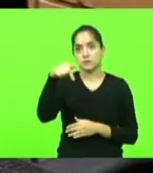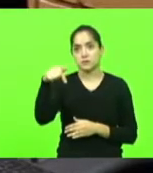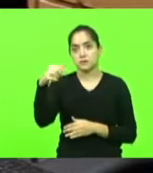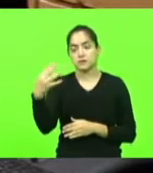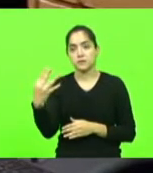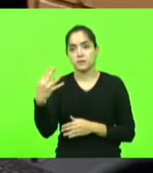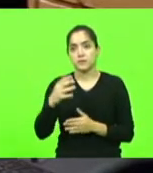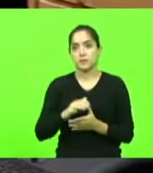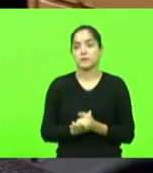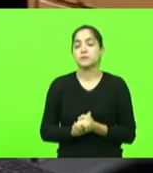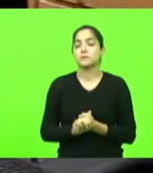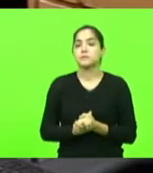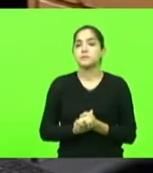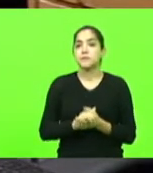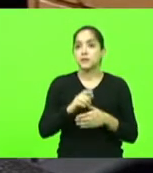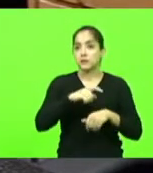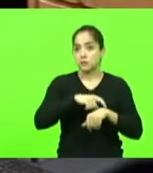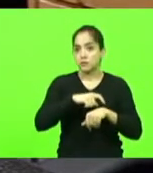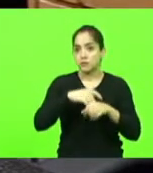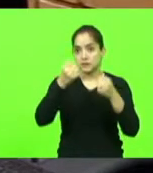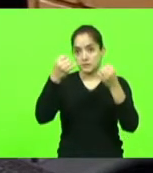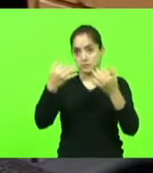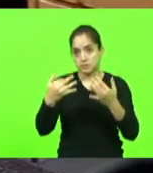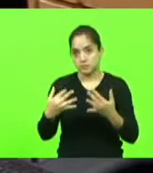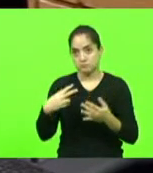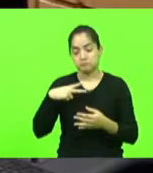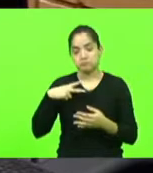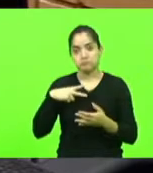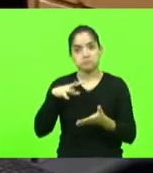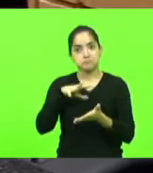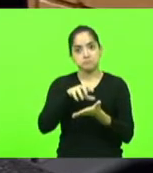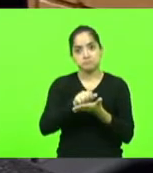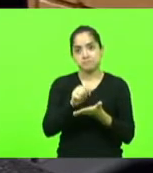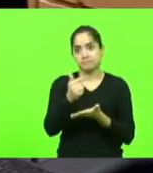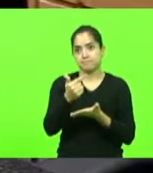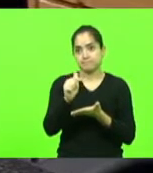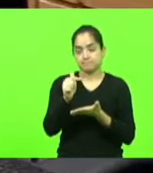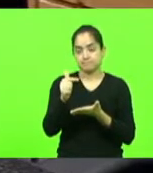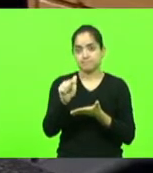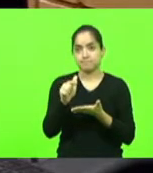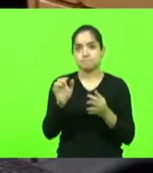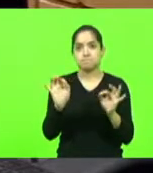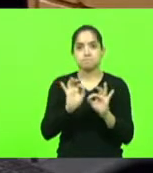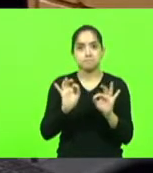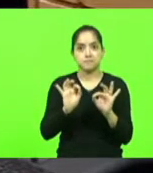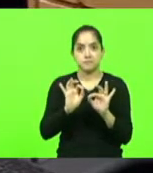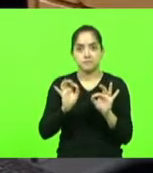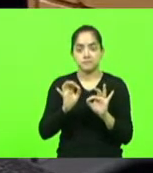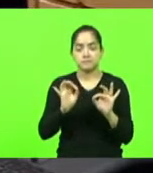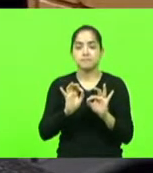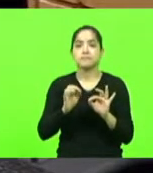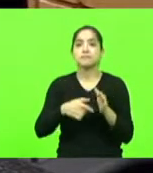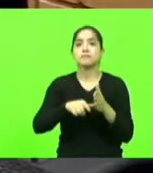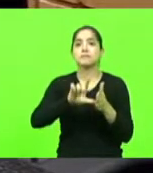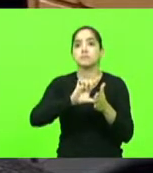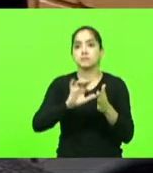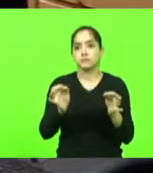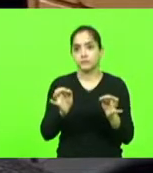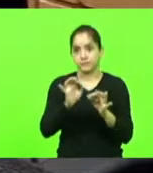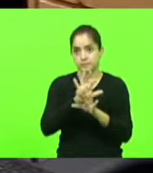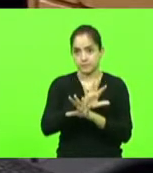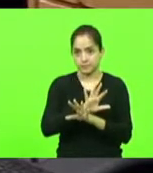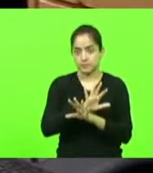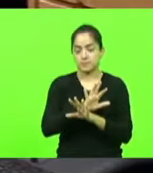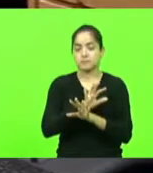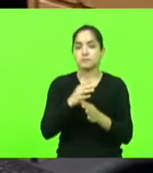Nas explicações pessoais, não houveram oradores inscritos e nada mais havendo, senhor presidente, antes